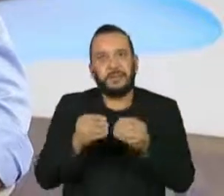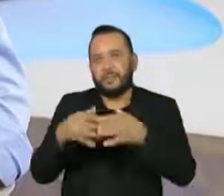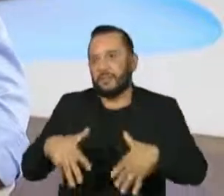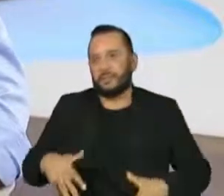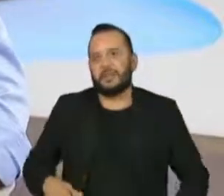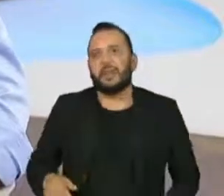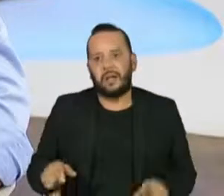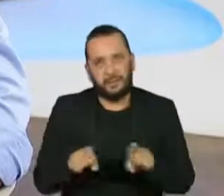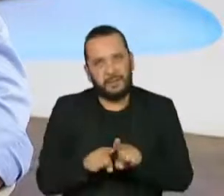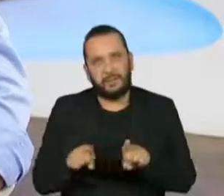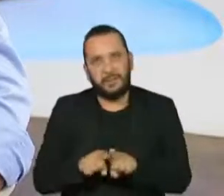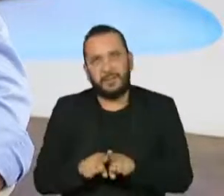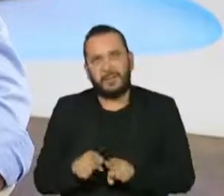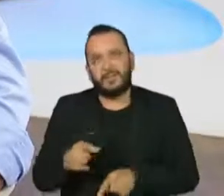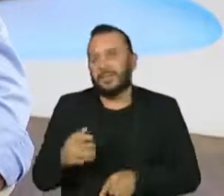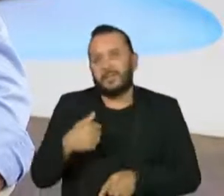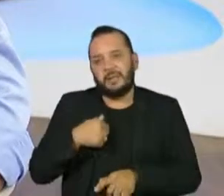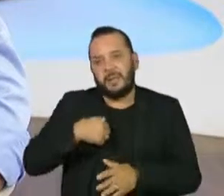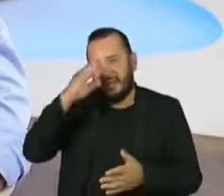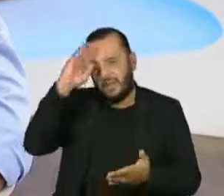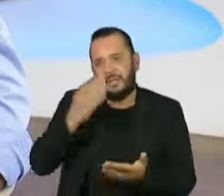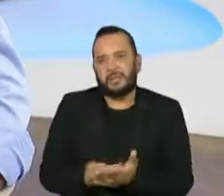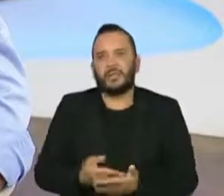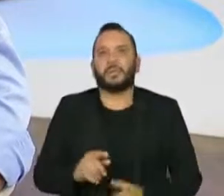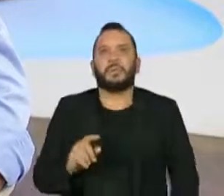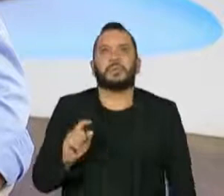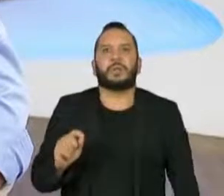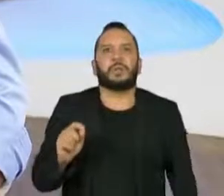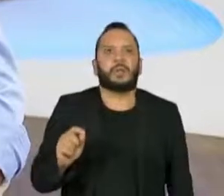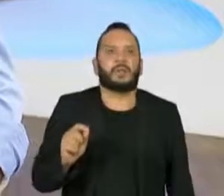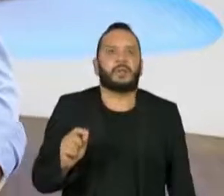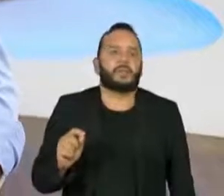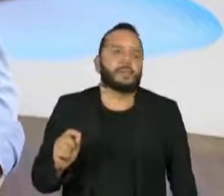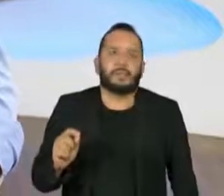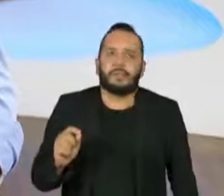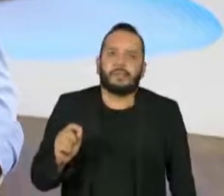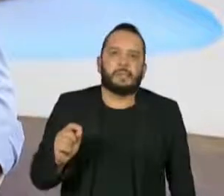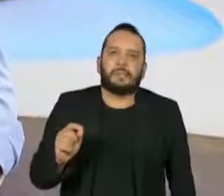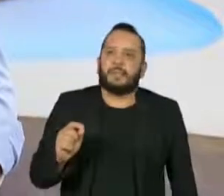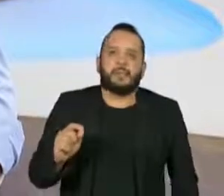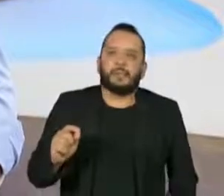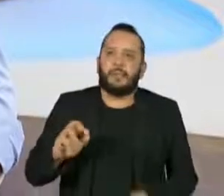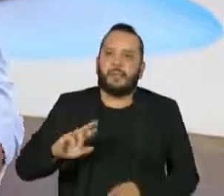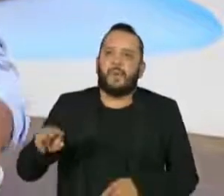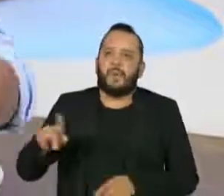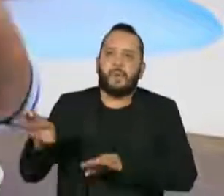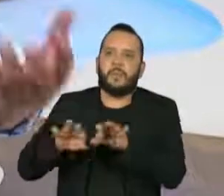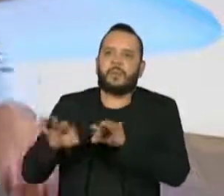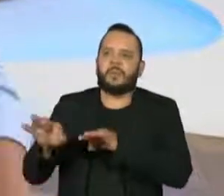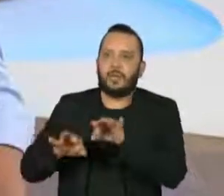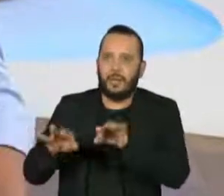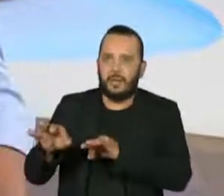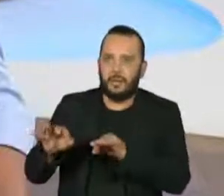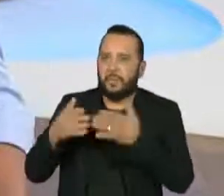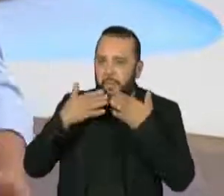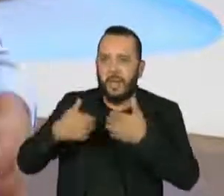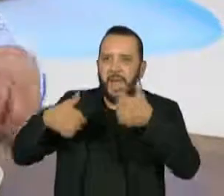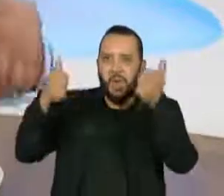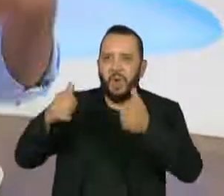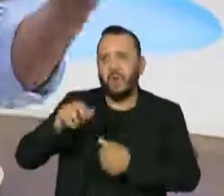E assim, eu acredito que não é um projeto que pode trazer o melhor.